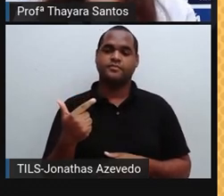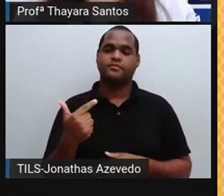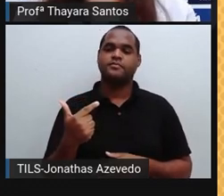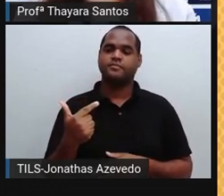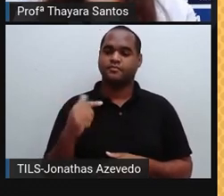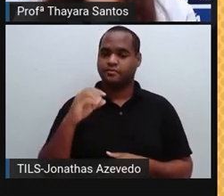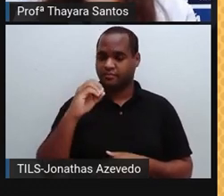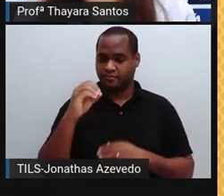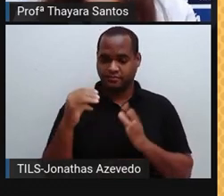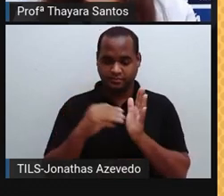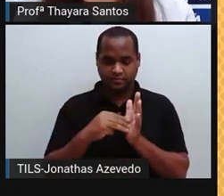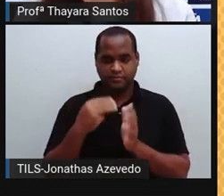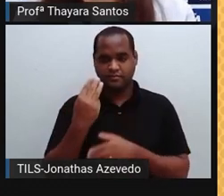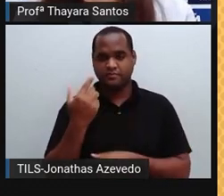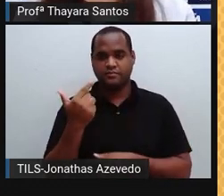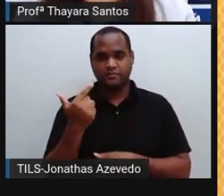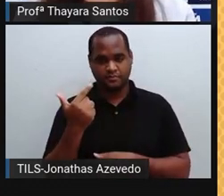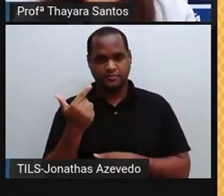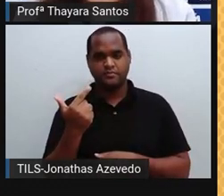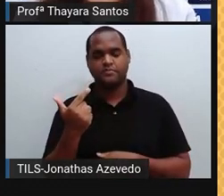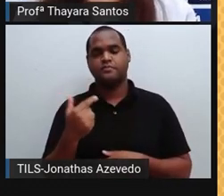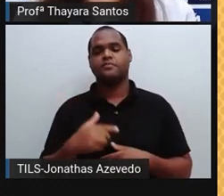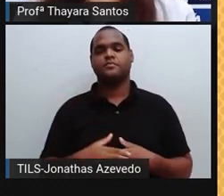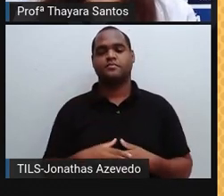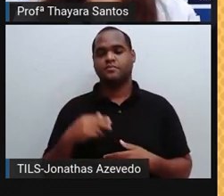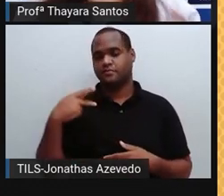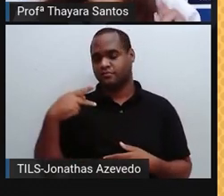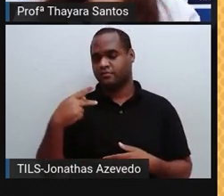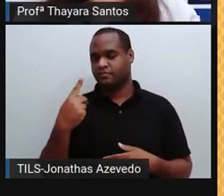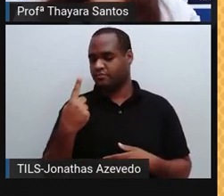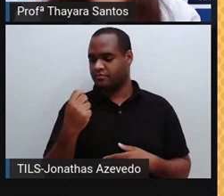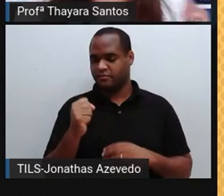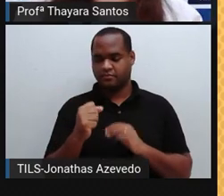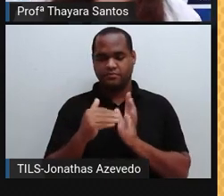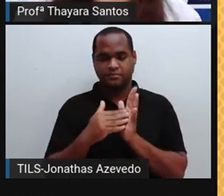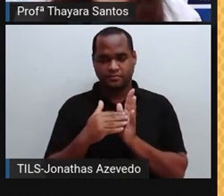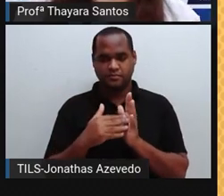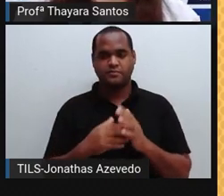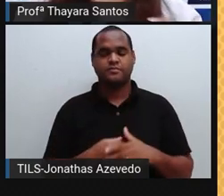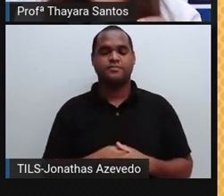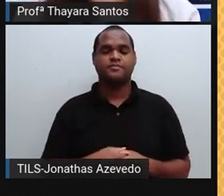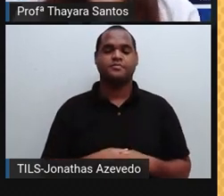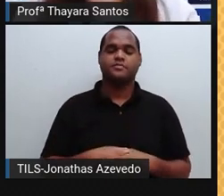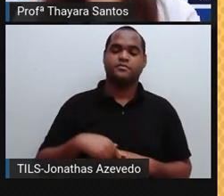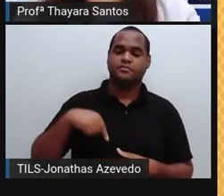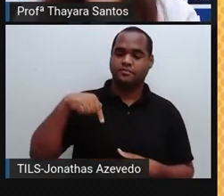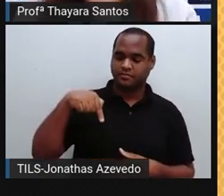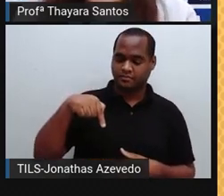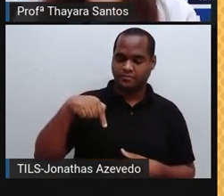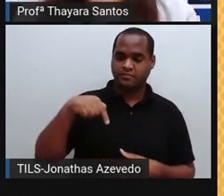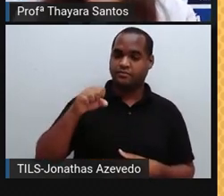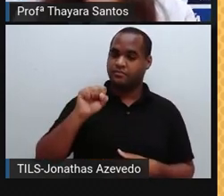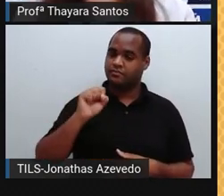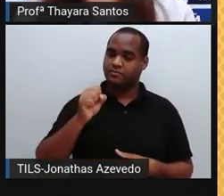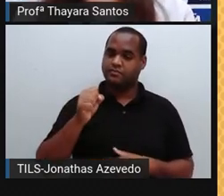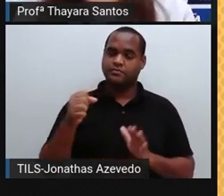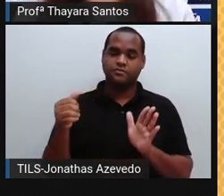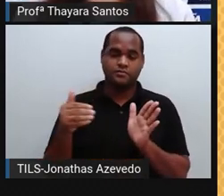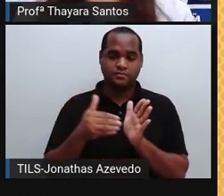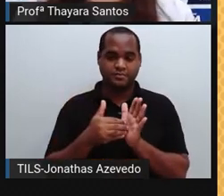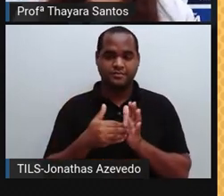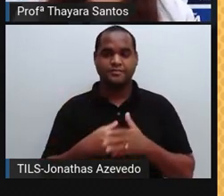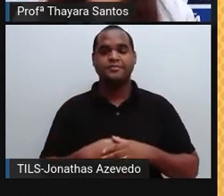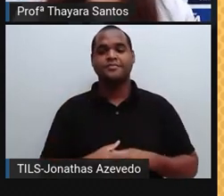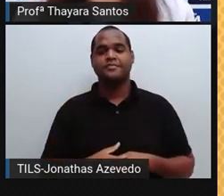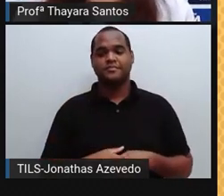Camada O também cabe em trinta e dois, camada P cabe dezoito elétrons. E a camada Q vai caber